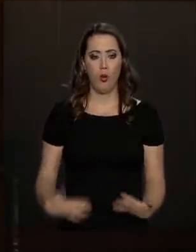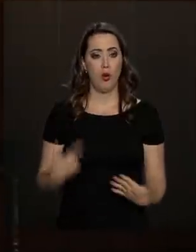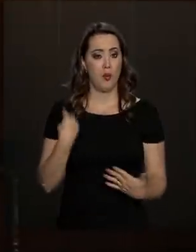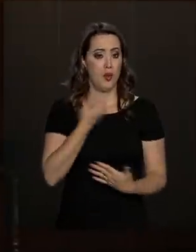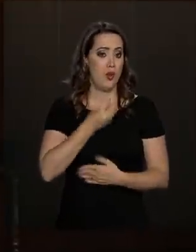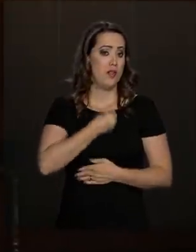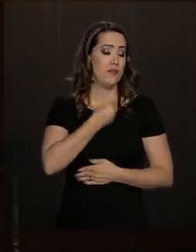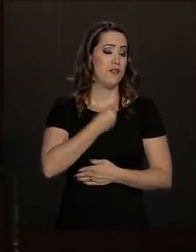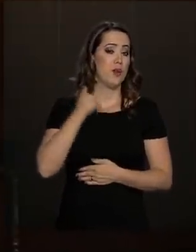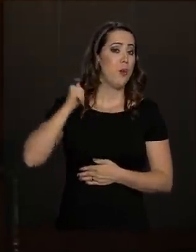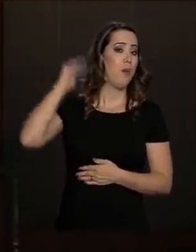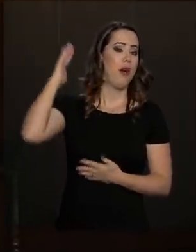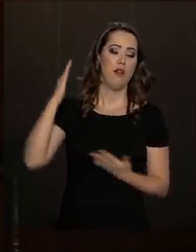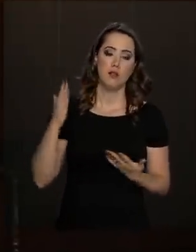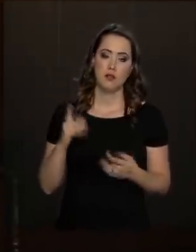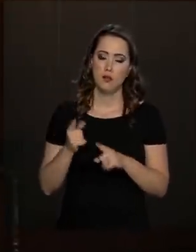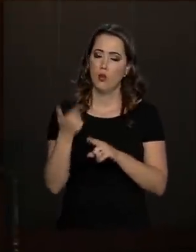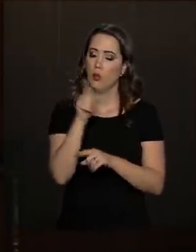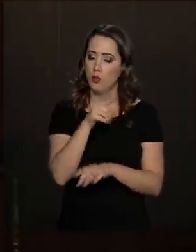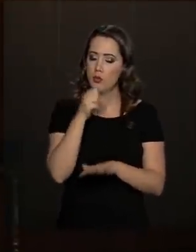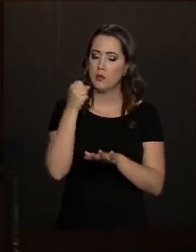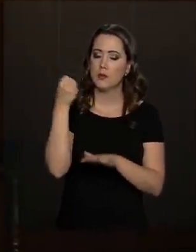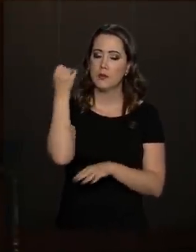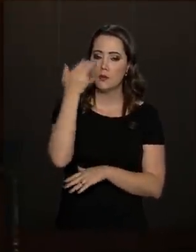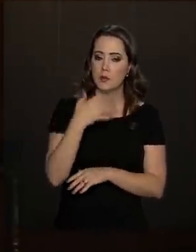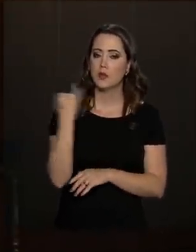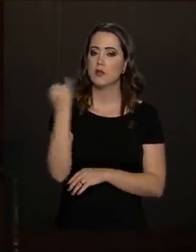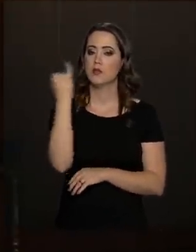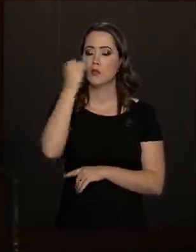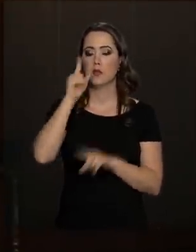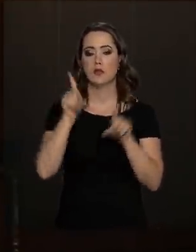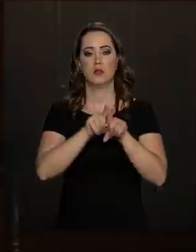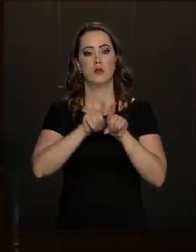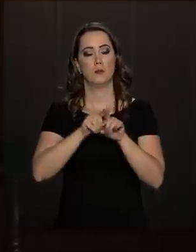mas isso também tem outras explicações importantes.